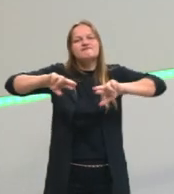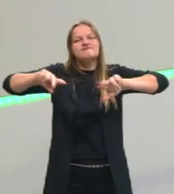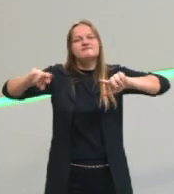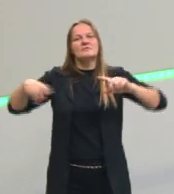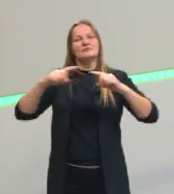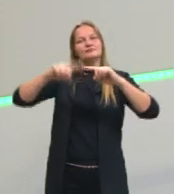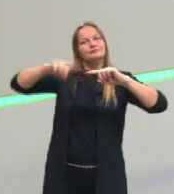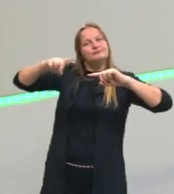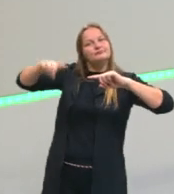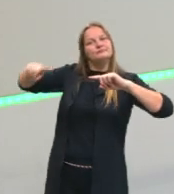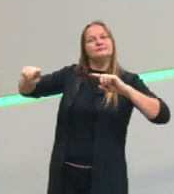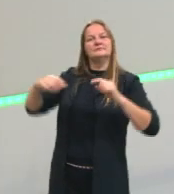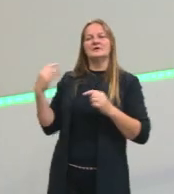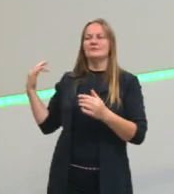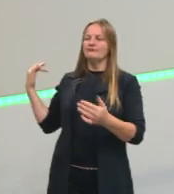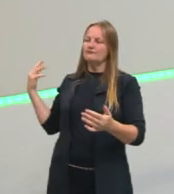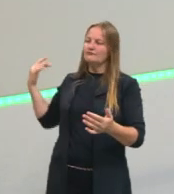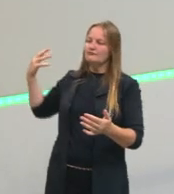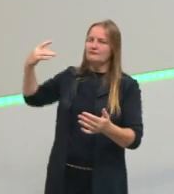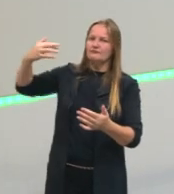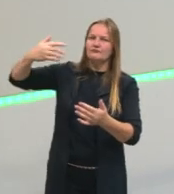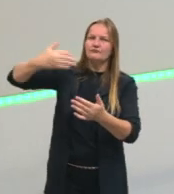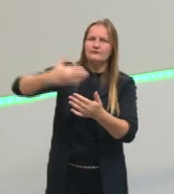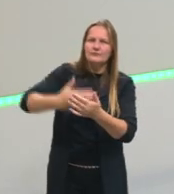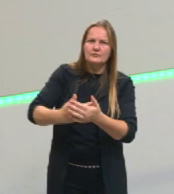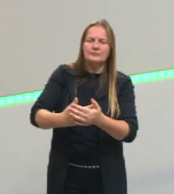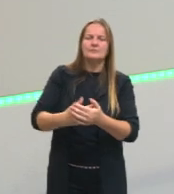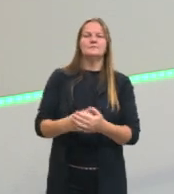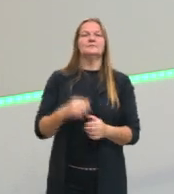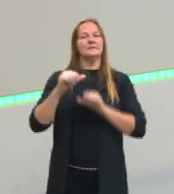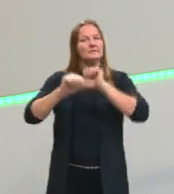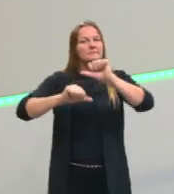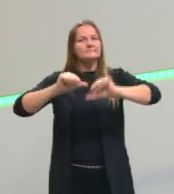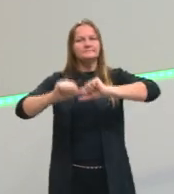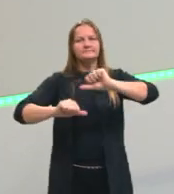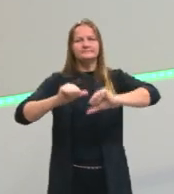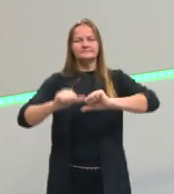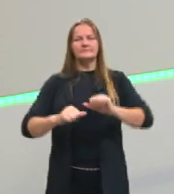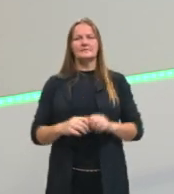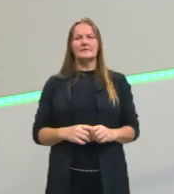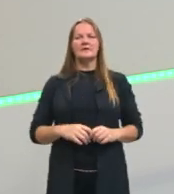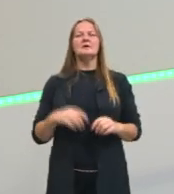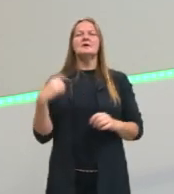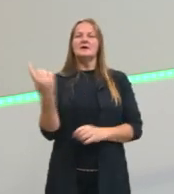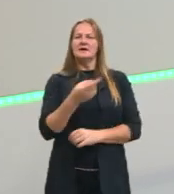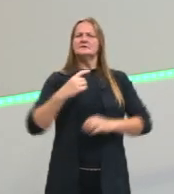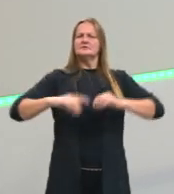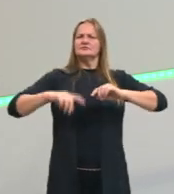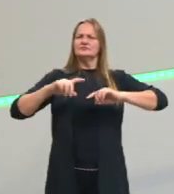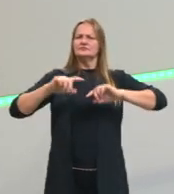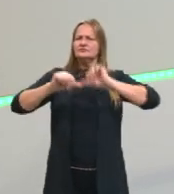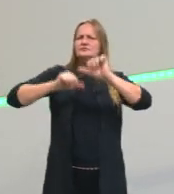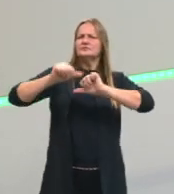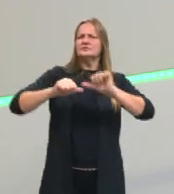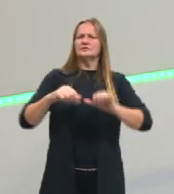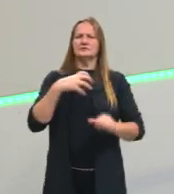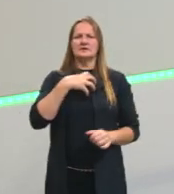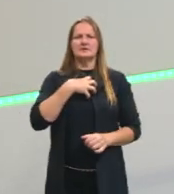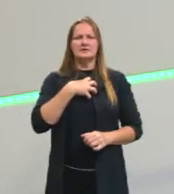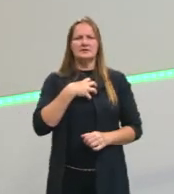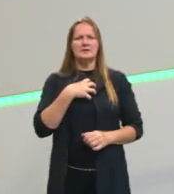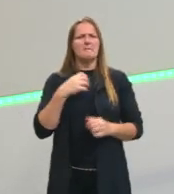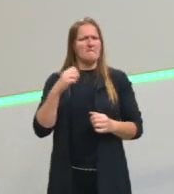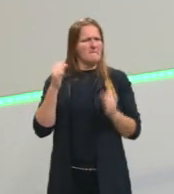muda através do tempo, que vai sofrer transformações. Essas transformações podem nos trazer um cenário de